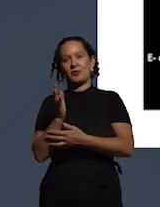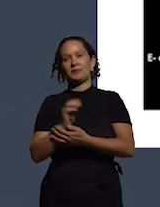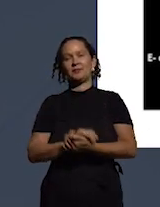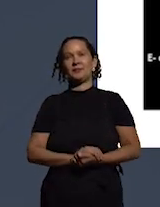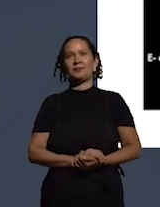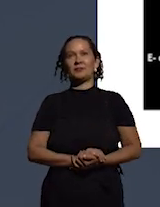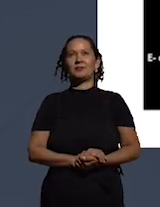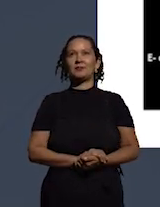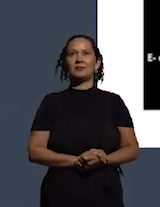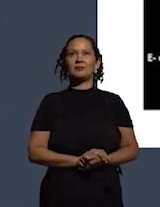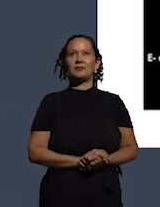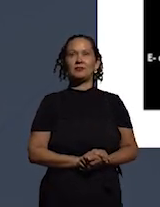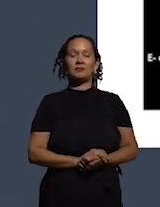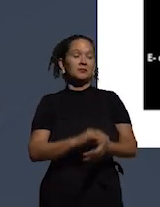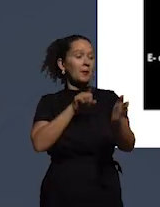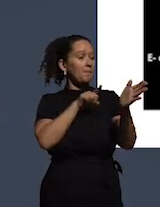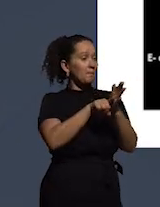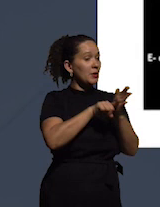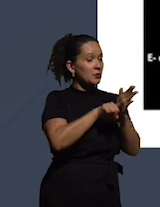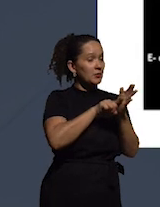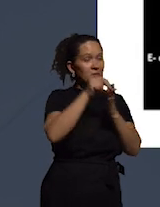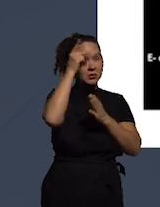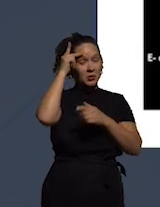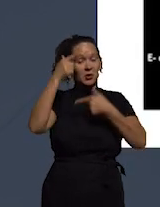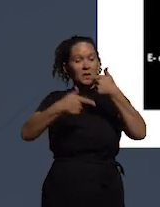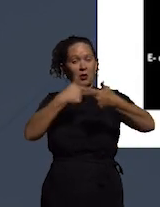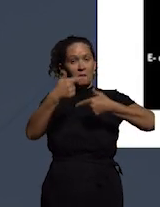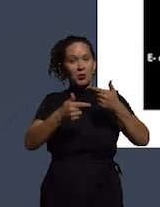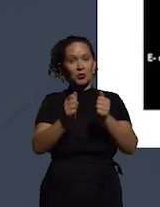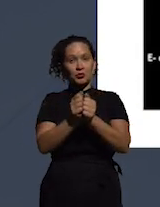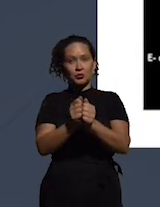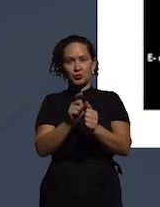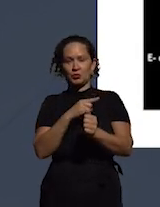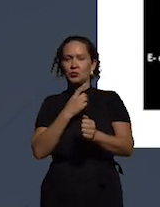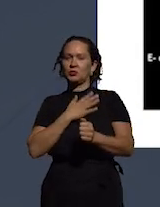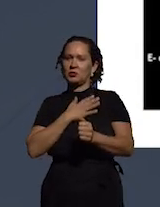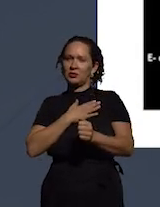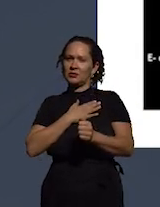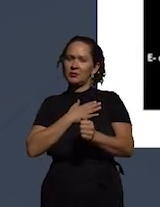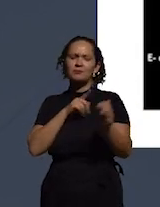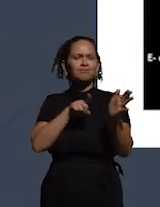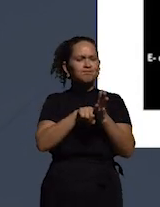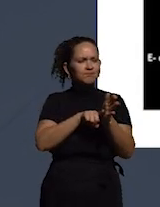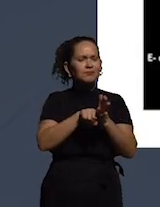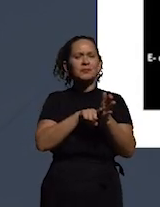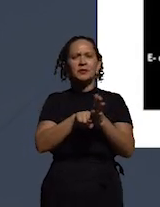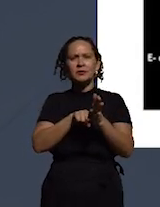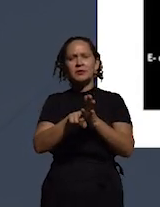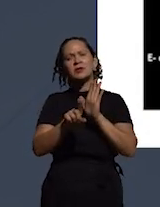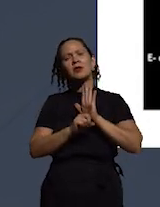um pesquisador que trabalhou conosco fazendo consultoria e